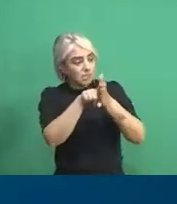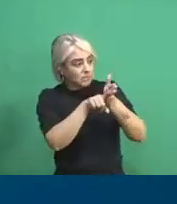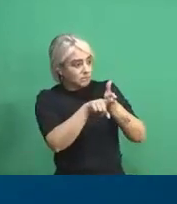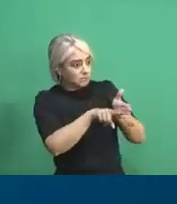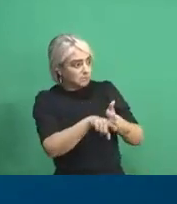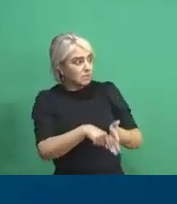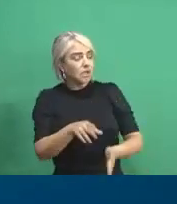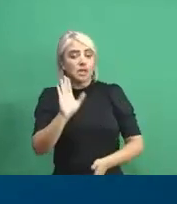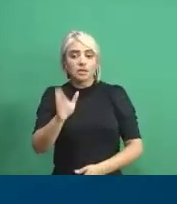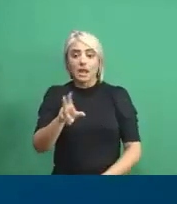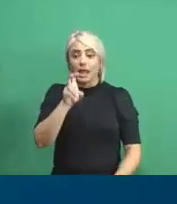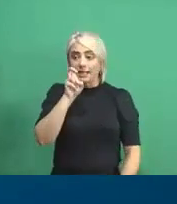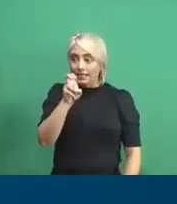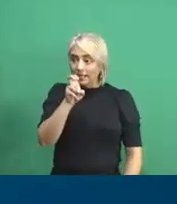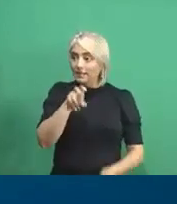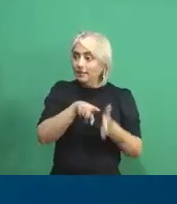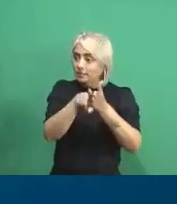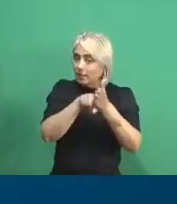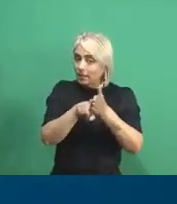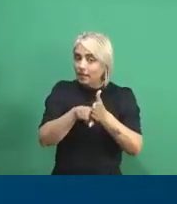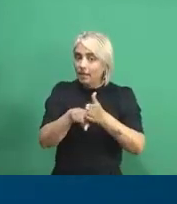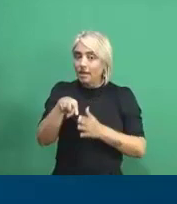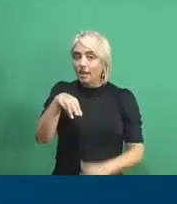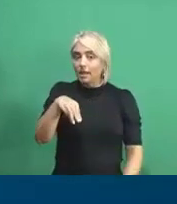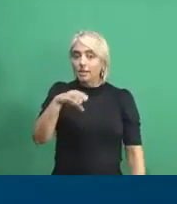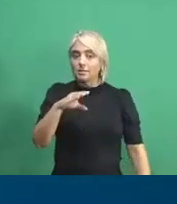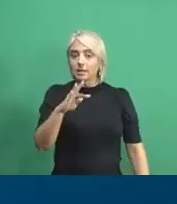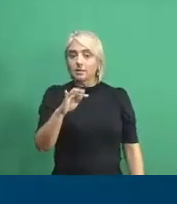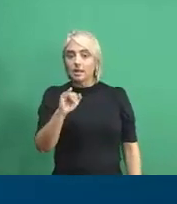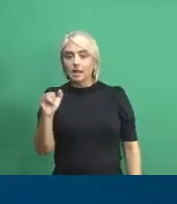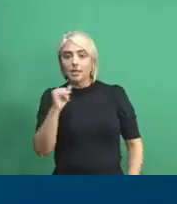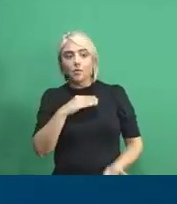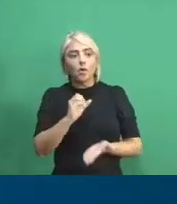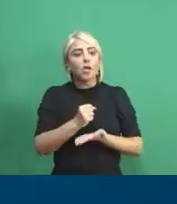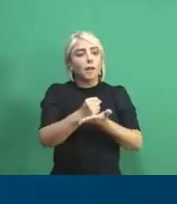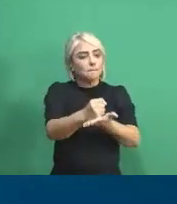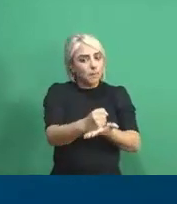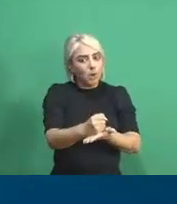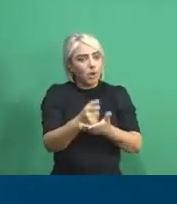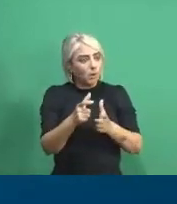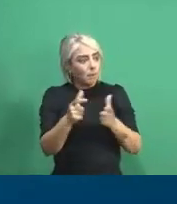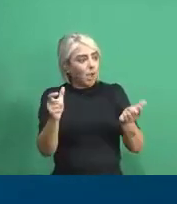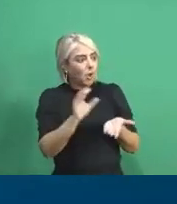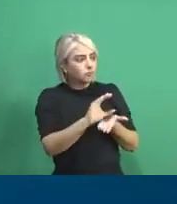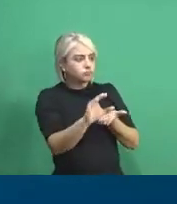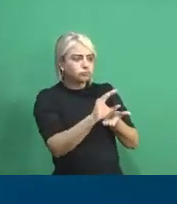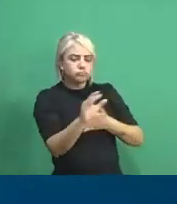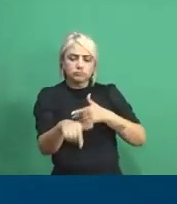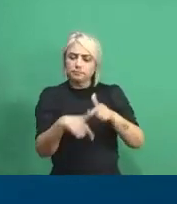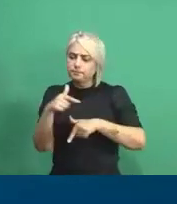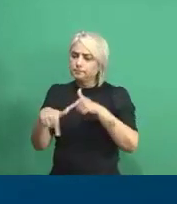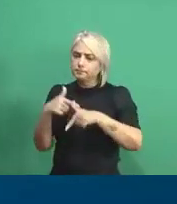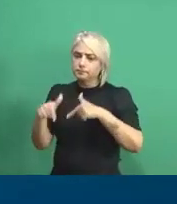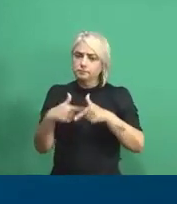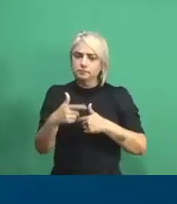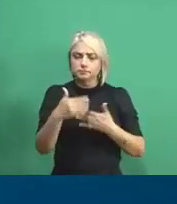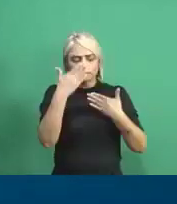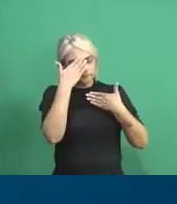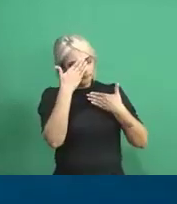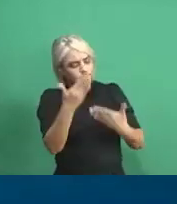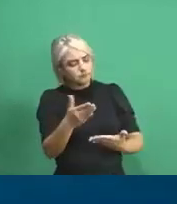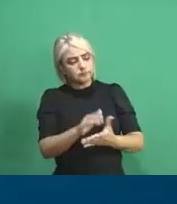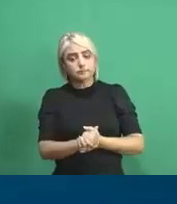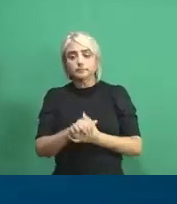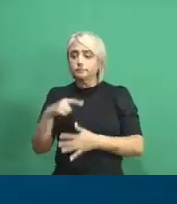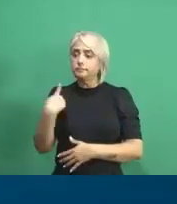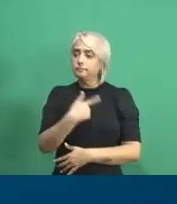já estamos na quinta expedição. O MCTI é um dos investidores, o maior investidor desse trabalho, do qual agradecemos também.